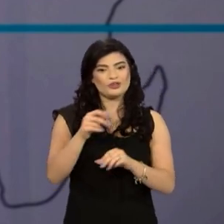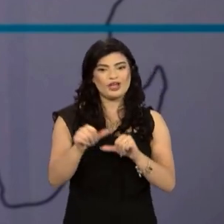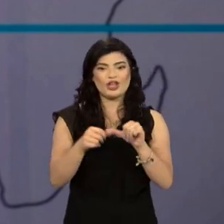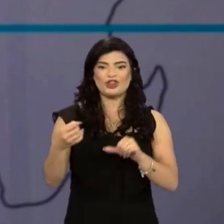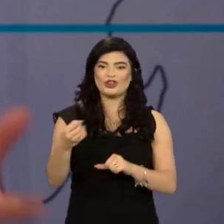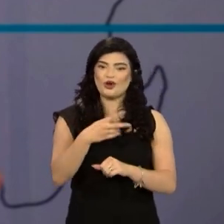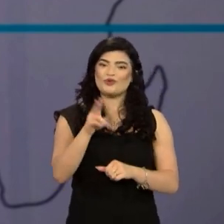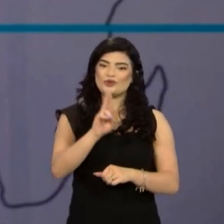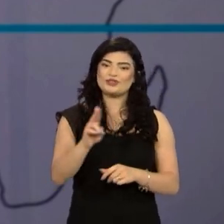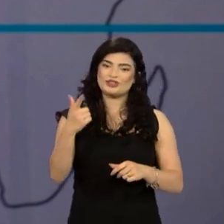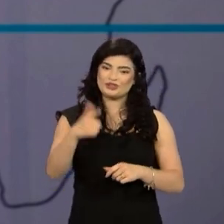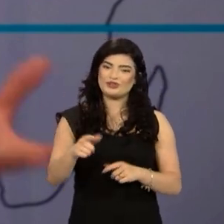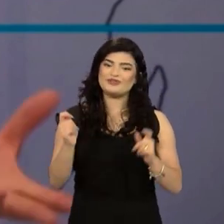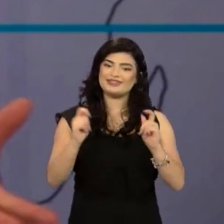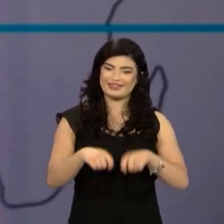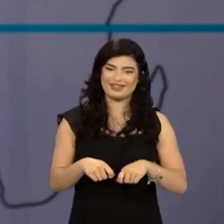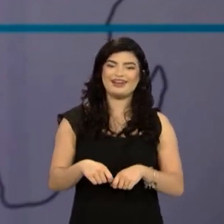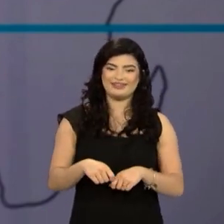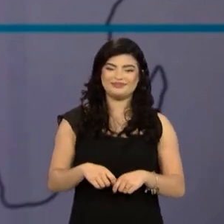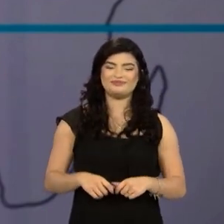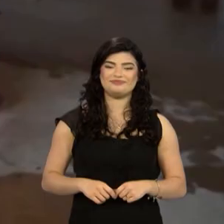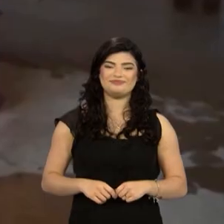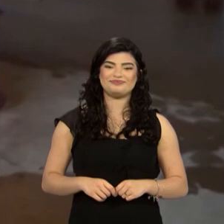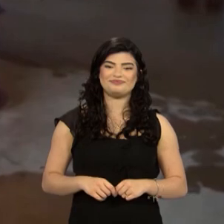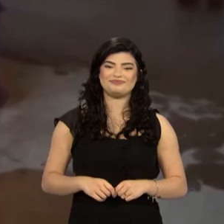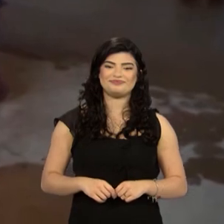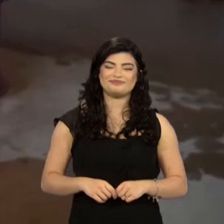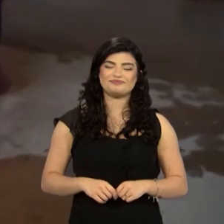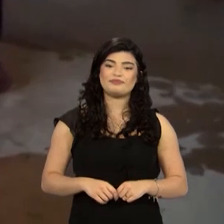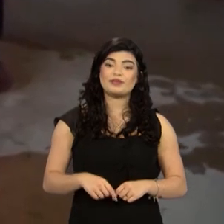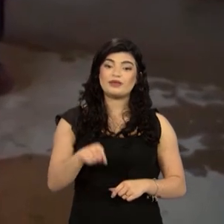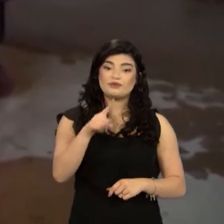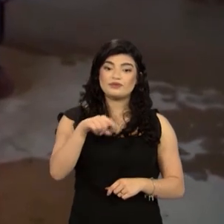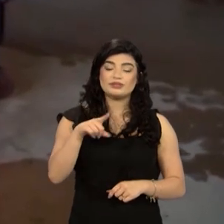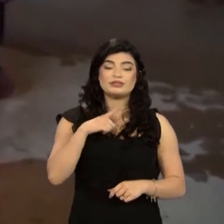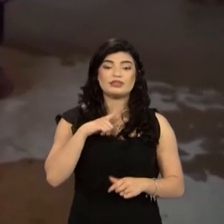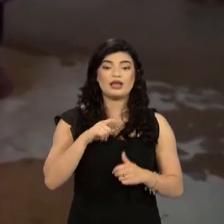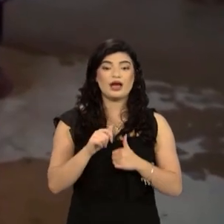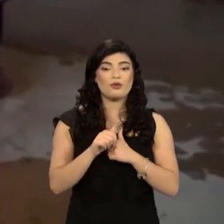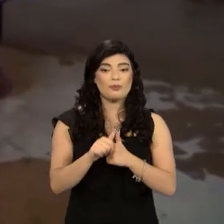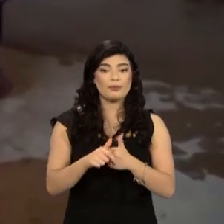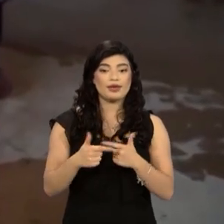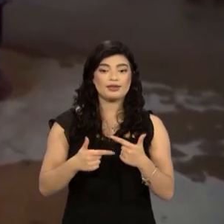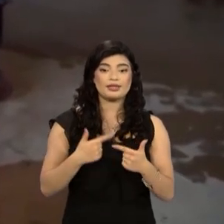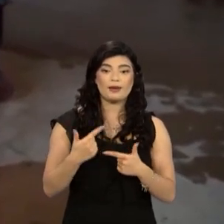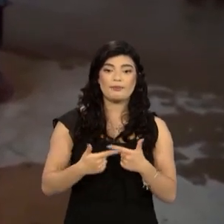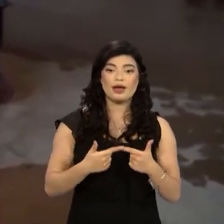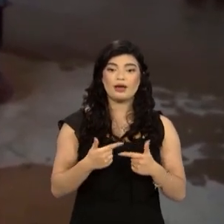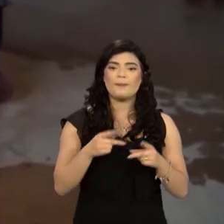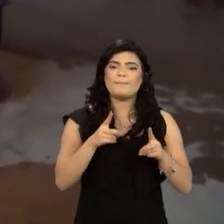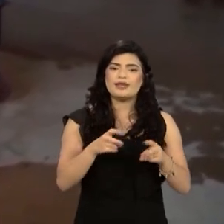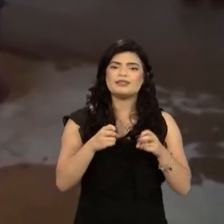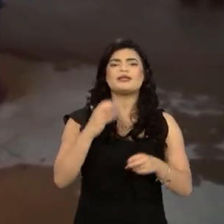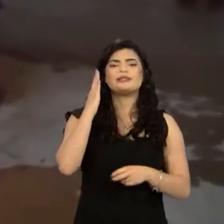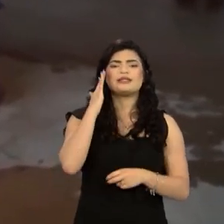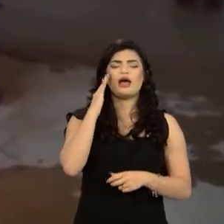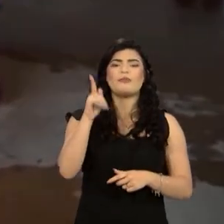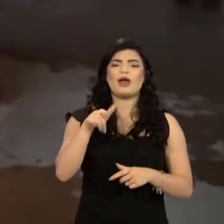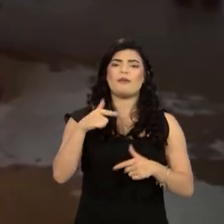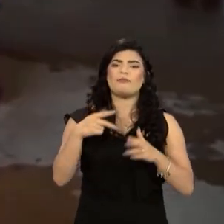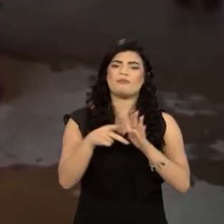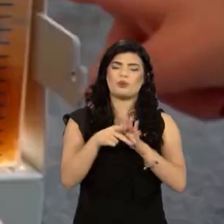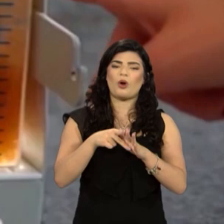utilizado, que é o caso plástico. Quem acompanha esse trabalho de perto, sabe que a tarefa de